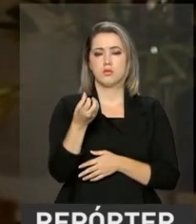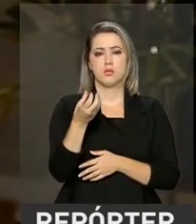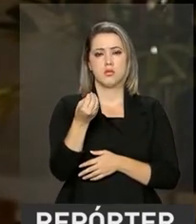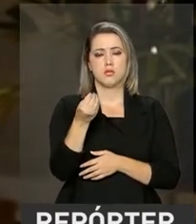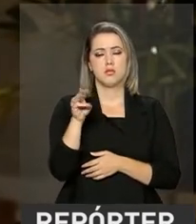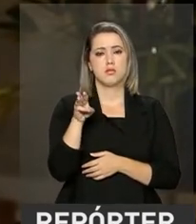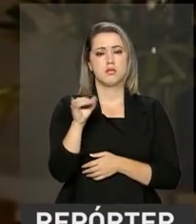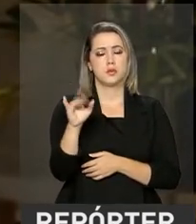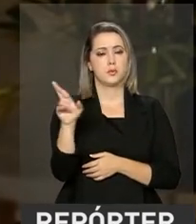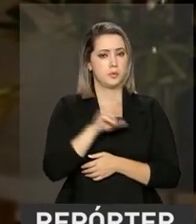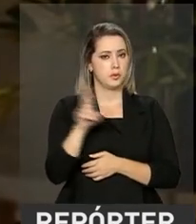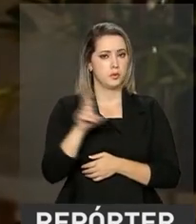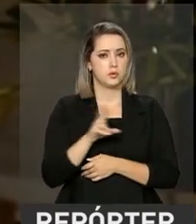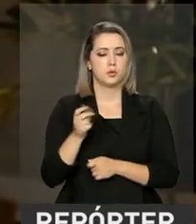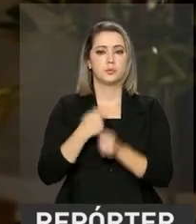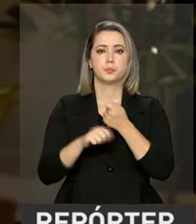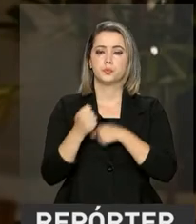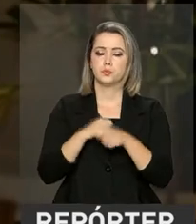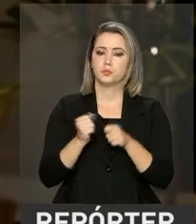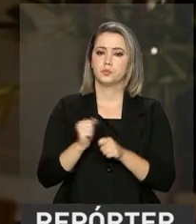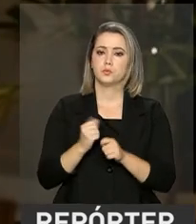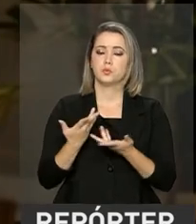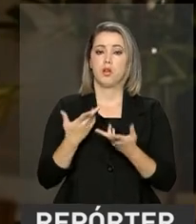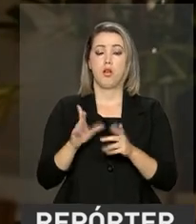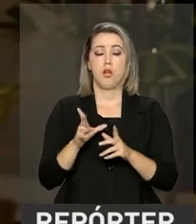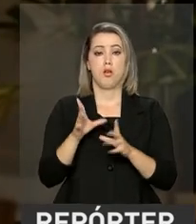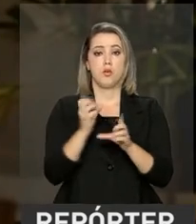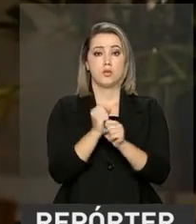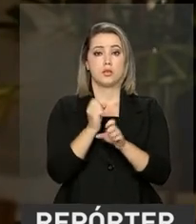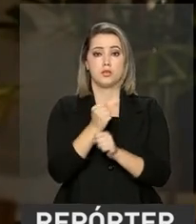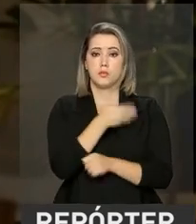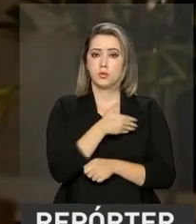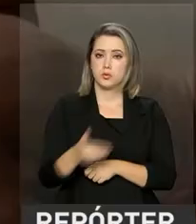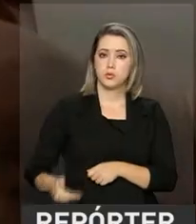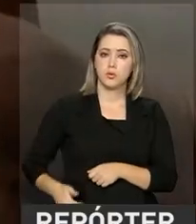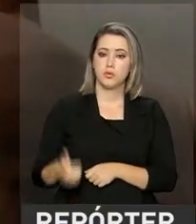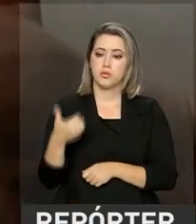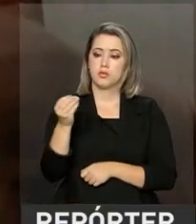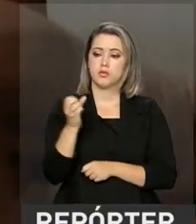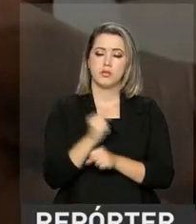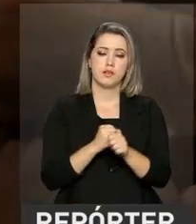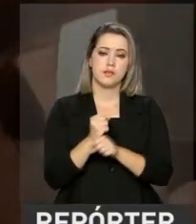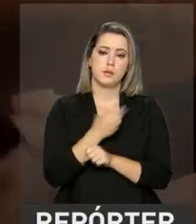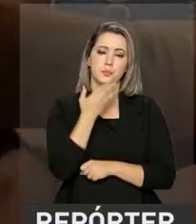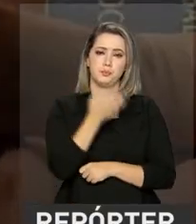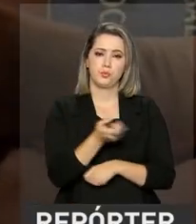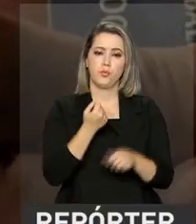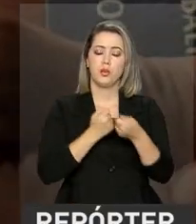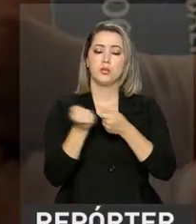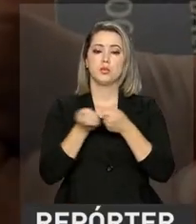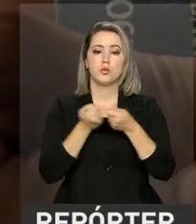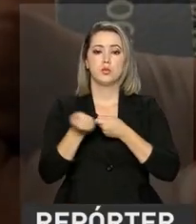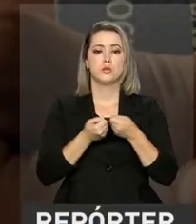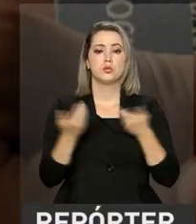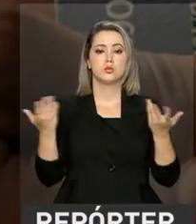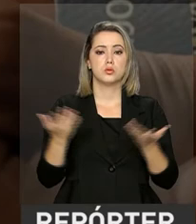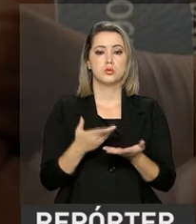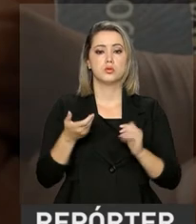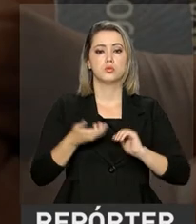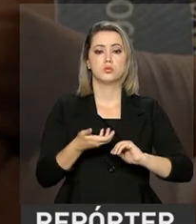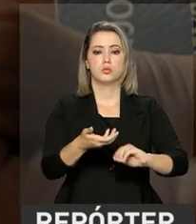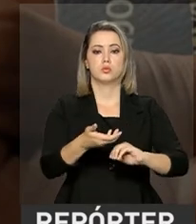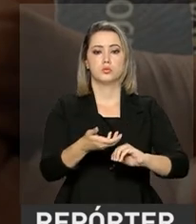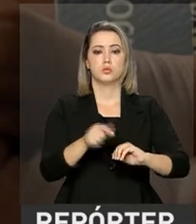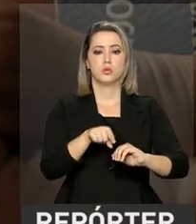bilhões de reais de economia aos cofres públicos em 10 anos. Entre os ajustes feitos no Congresso Nacional,